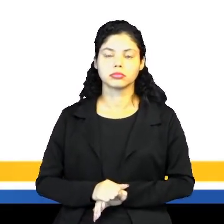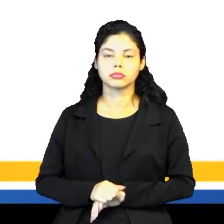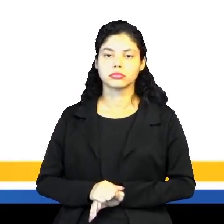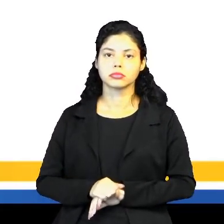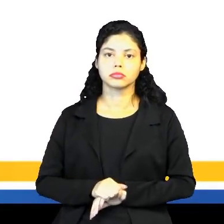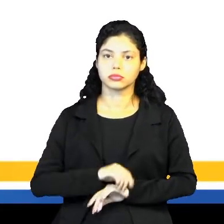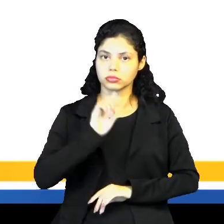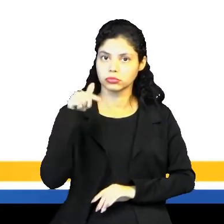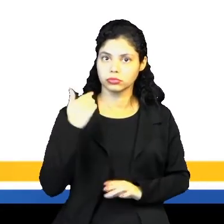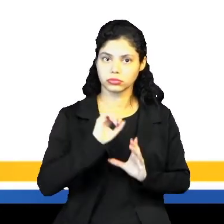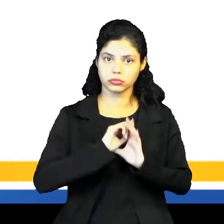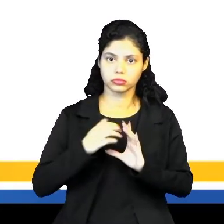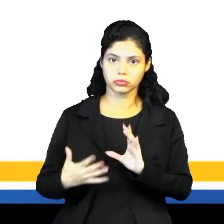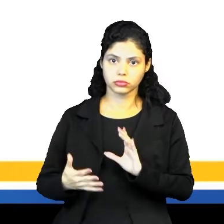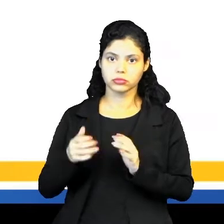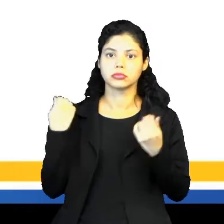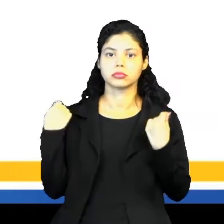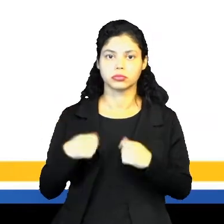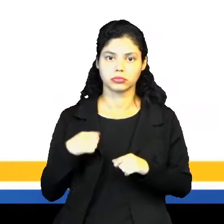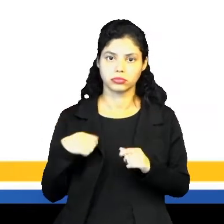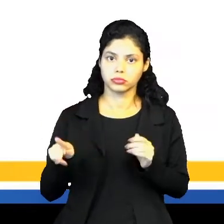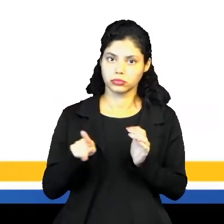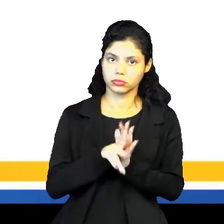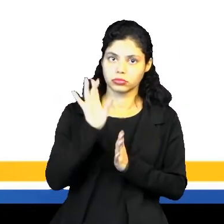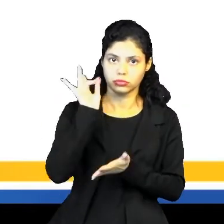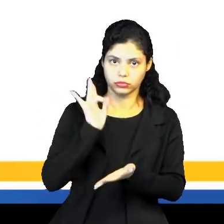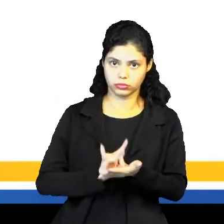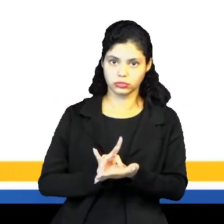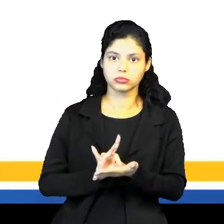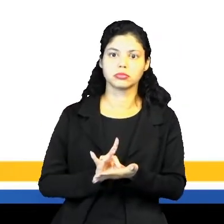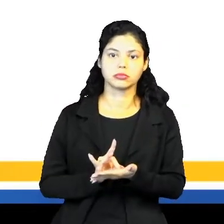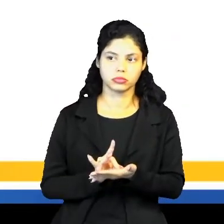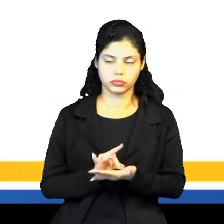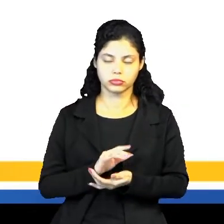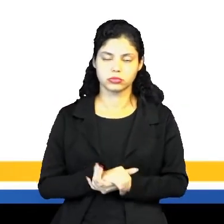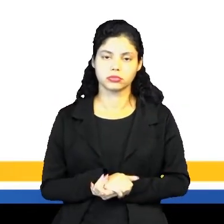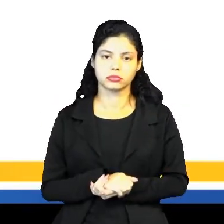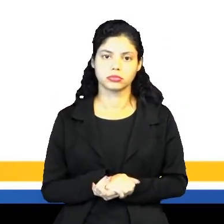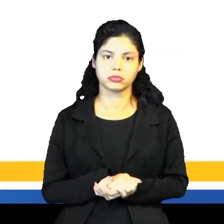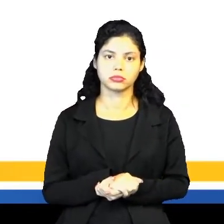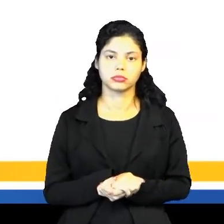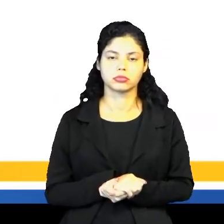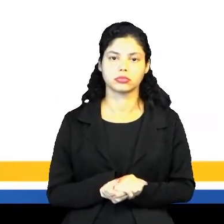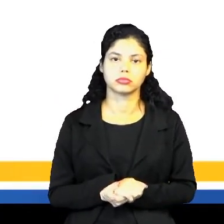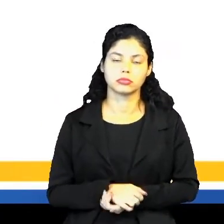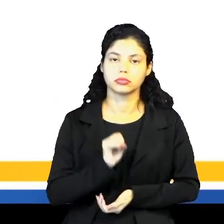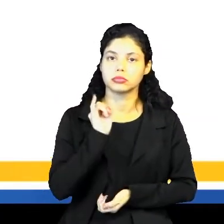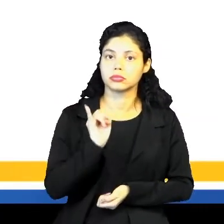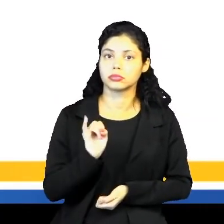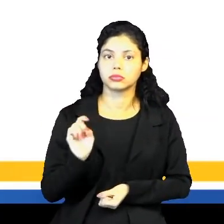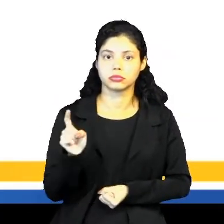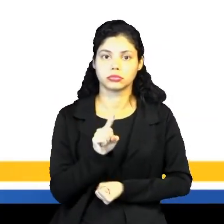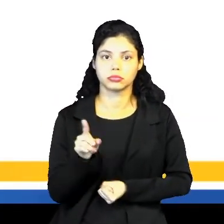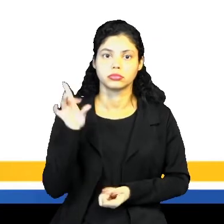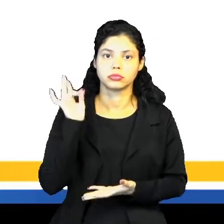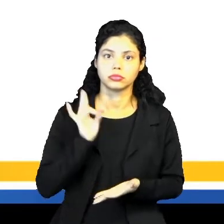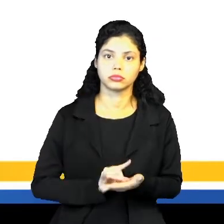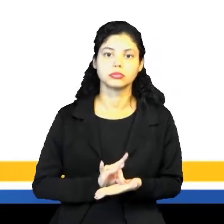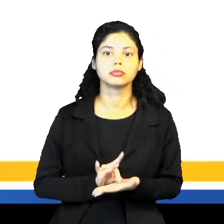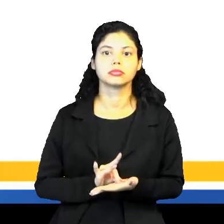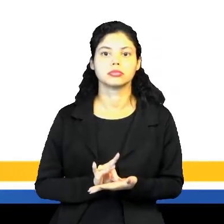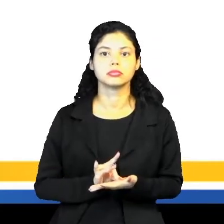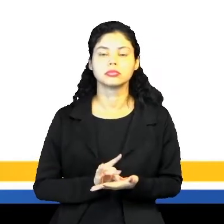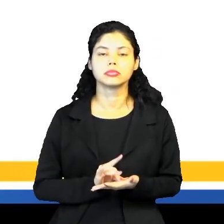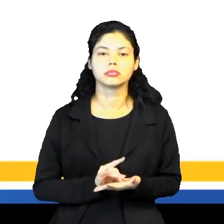Então, outra característica, né, tem que ser verídico, né? Ou seja, tem que ser verdade. Porque se não for verdade, né, aí é o que